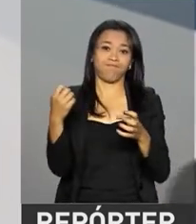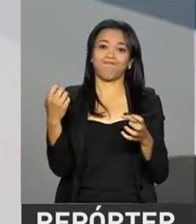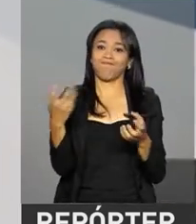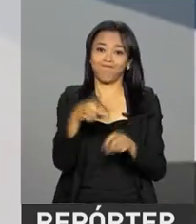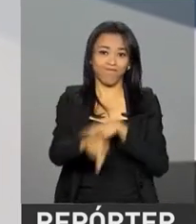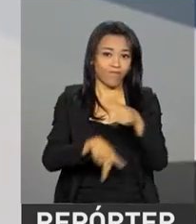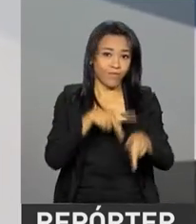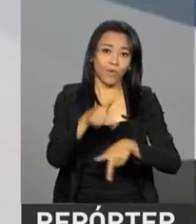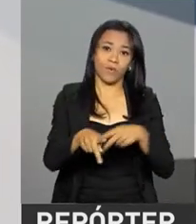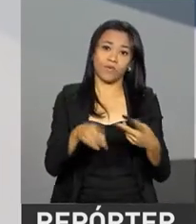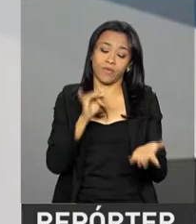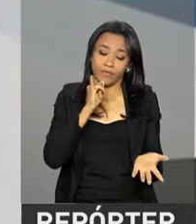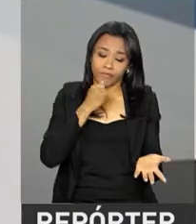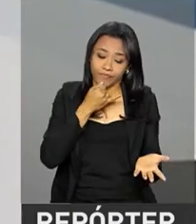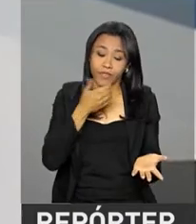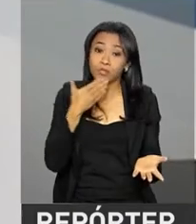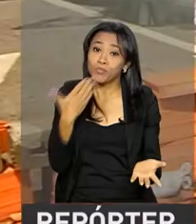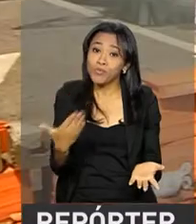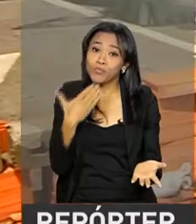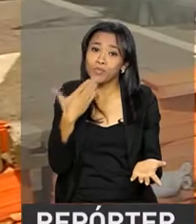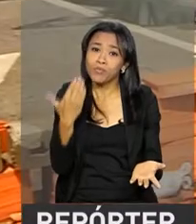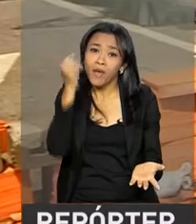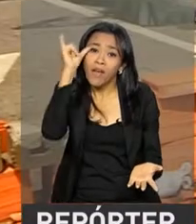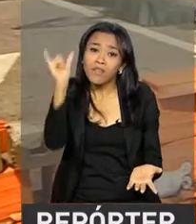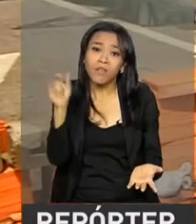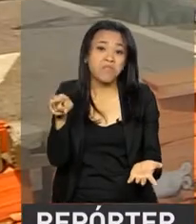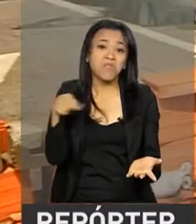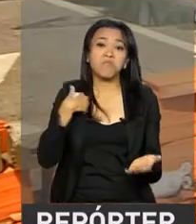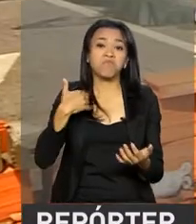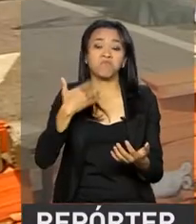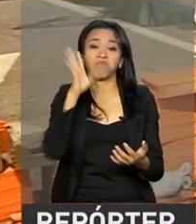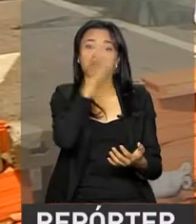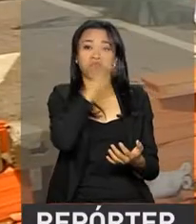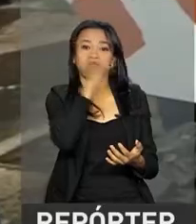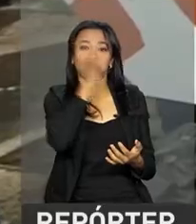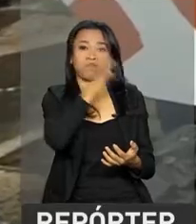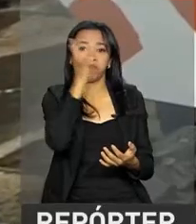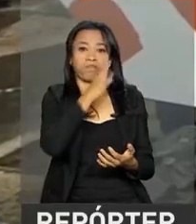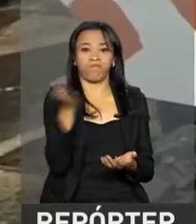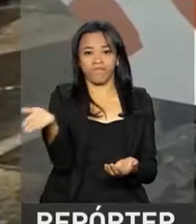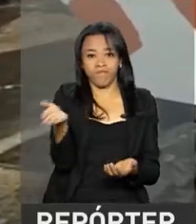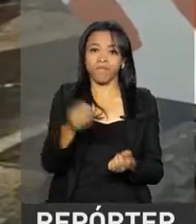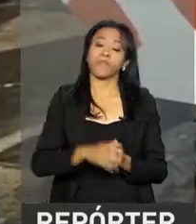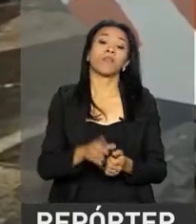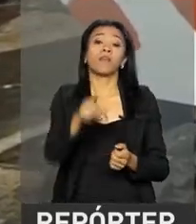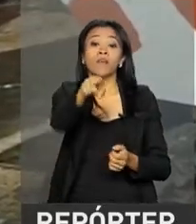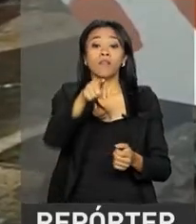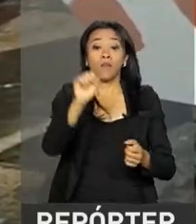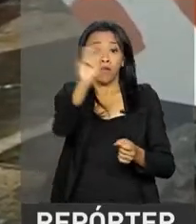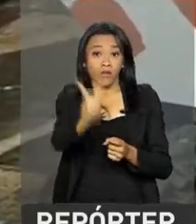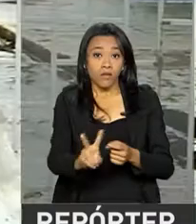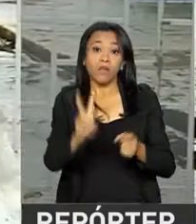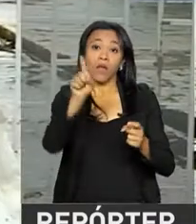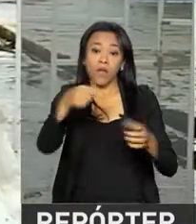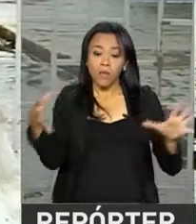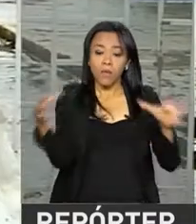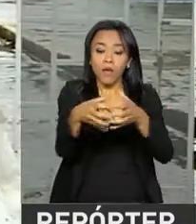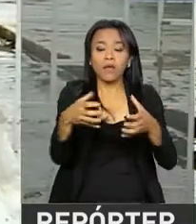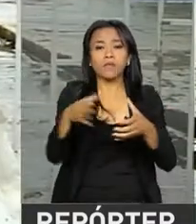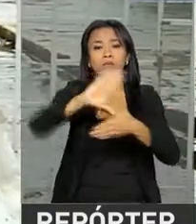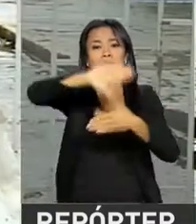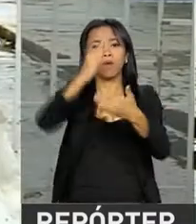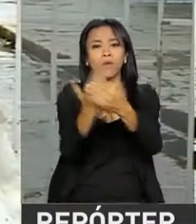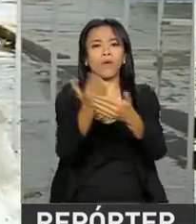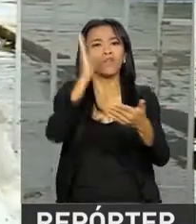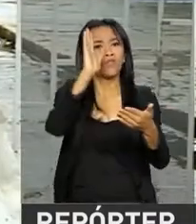Infelizmente, os nossos apelos não foram atendidos. Em dezembro do ano passado, os direitos da Venezuela como país membro do Mercosul já haviam